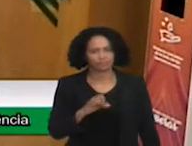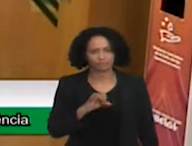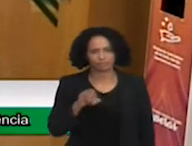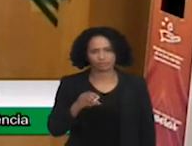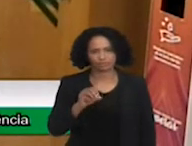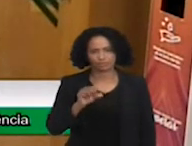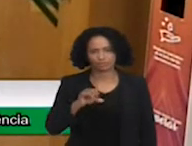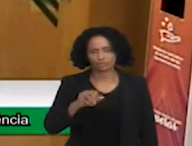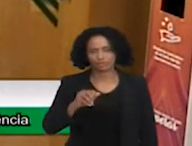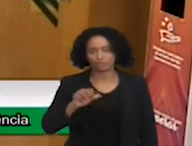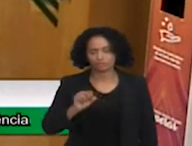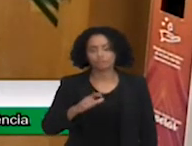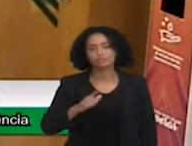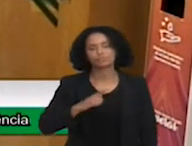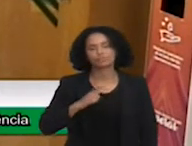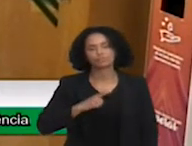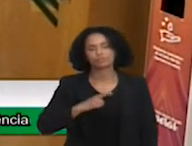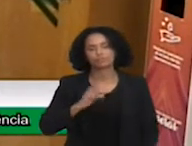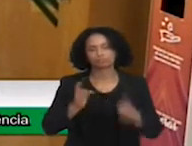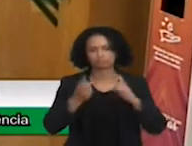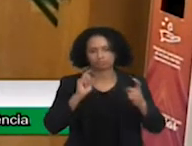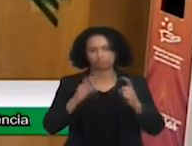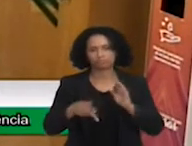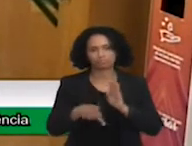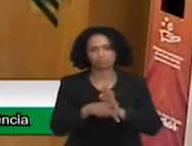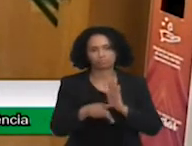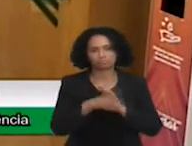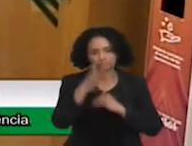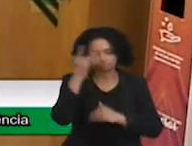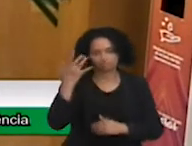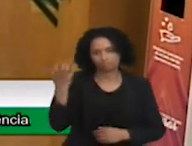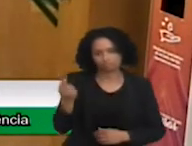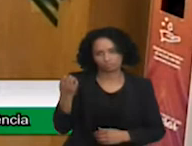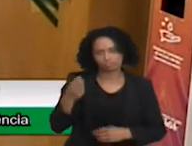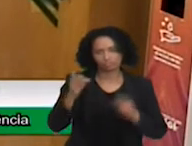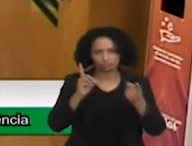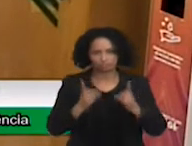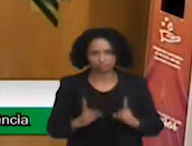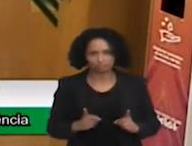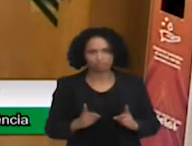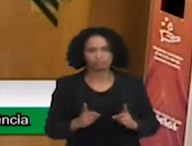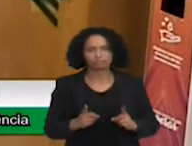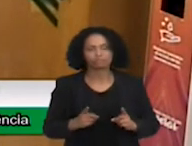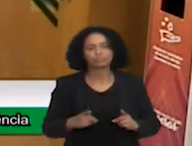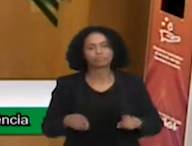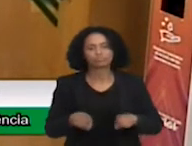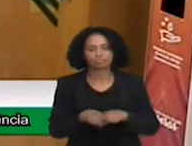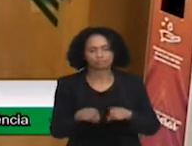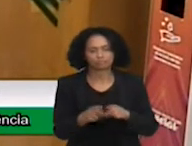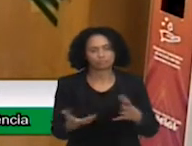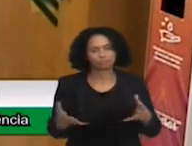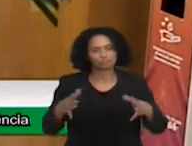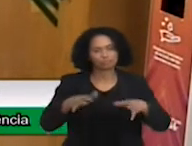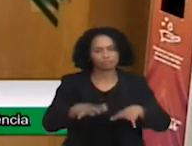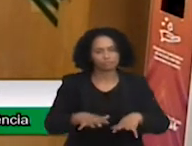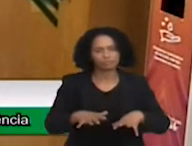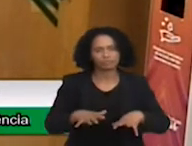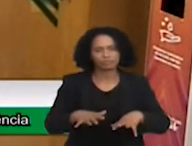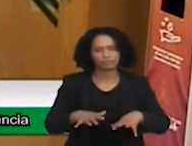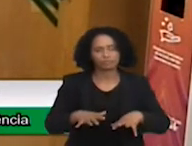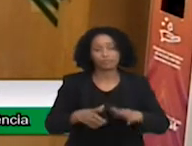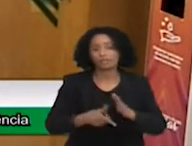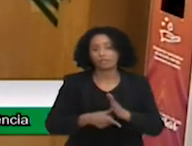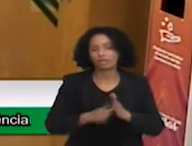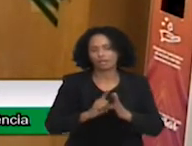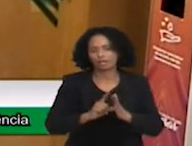Idoso, Aposentado, Pensionista e Pessoa com Deficiência, em virtude de compromissos anteriormente assumidos, infelizmente